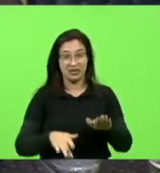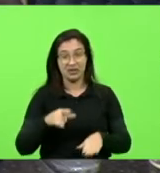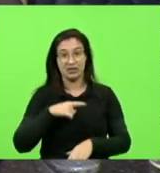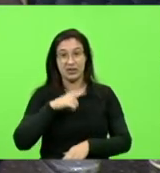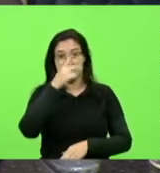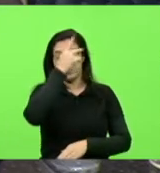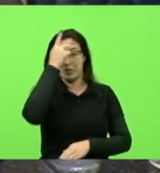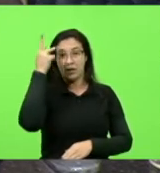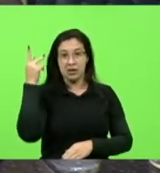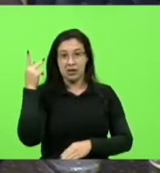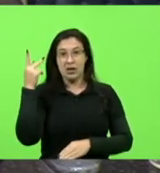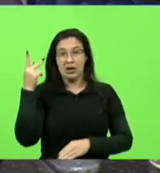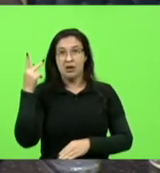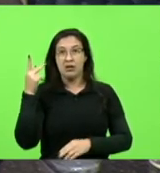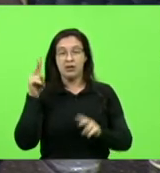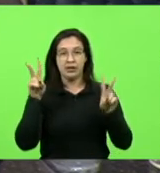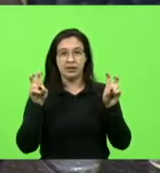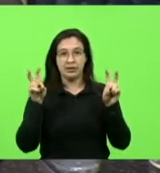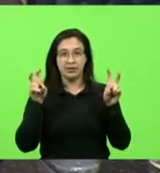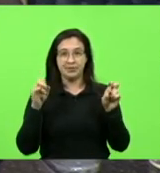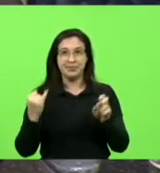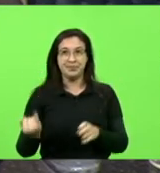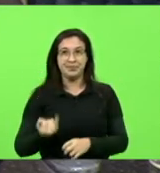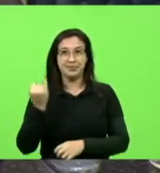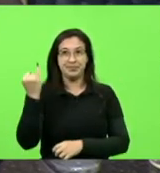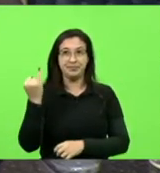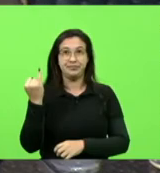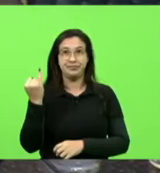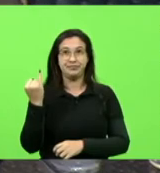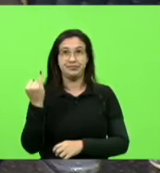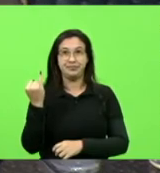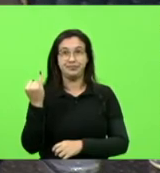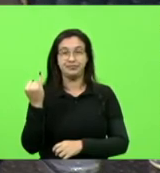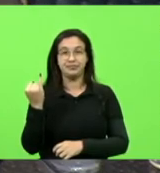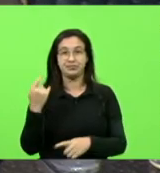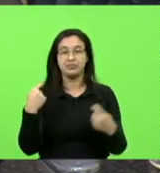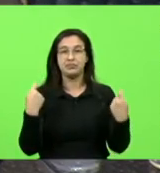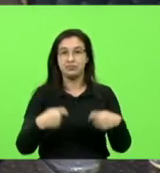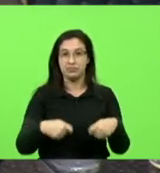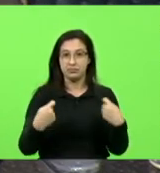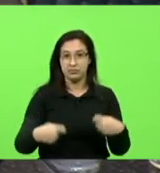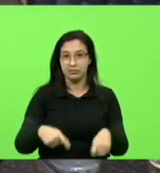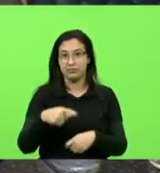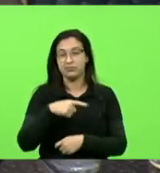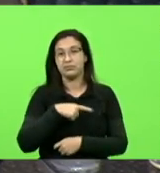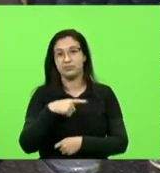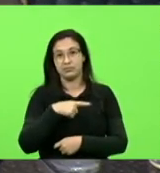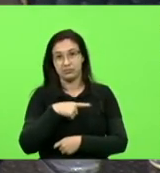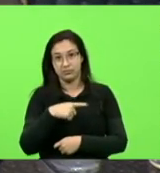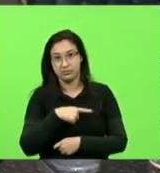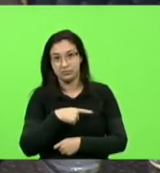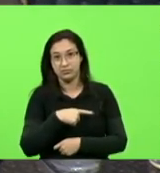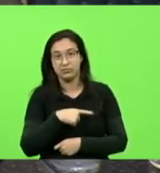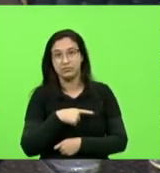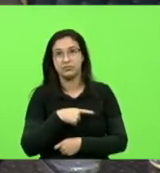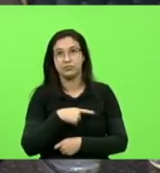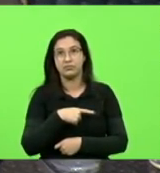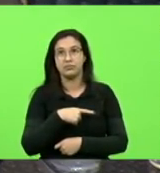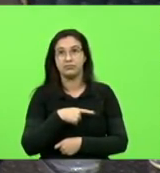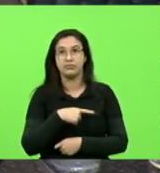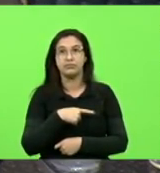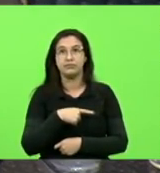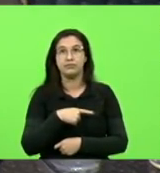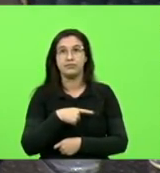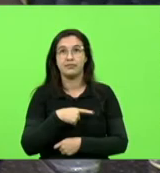realmente chegam com uma pauta importante, lá que realmente precisa, é importante, que